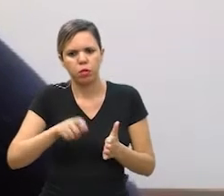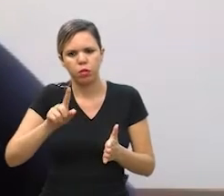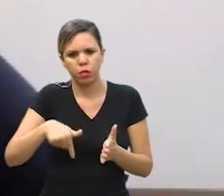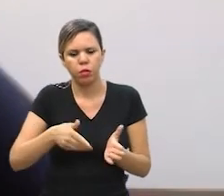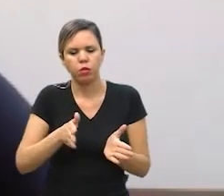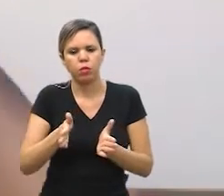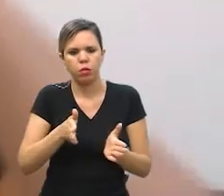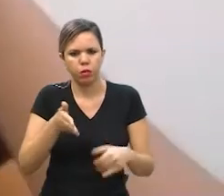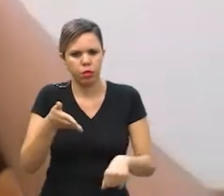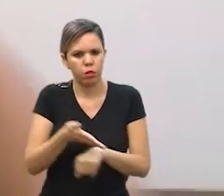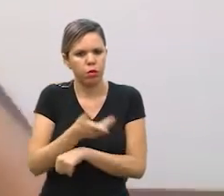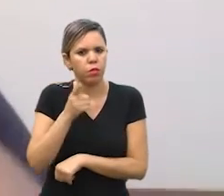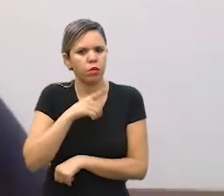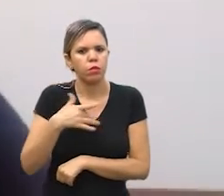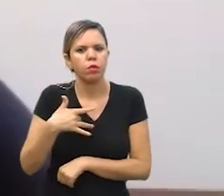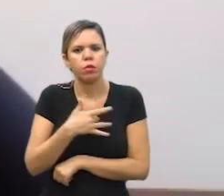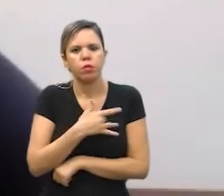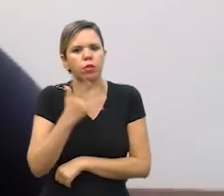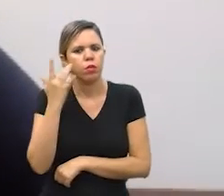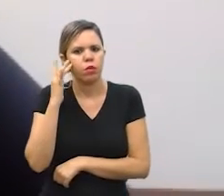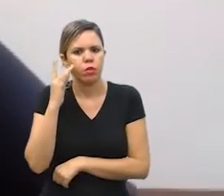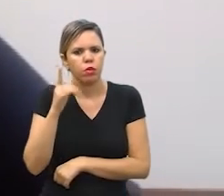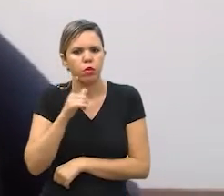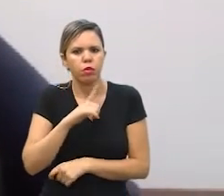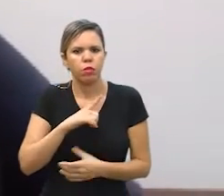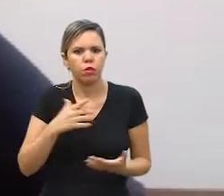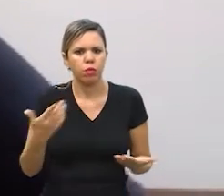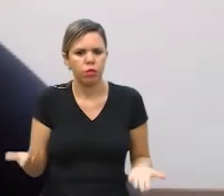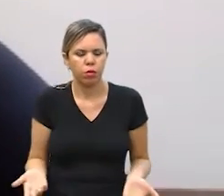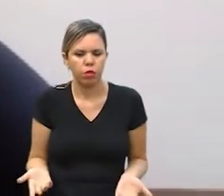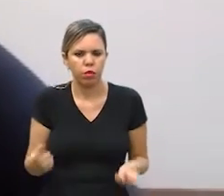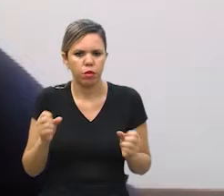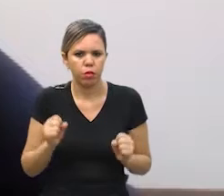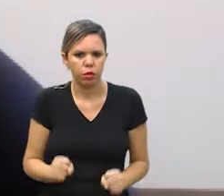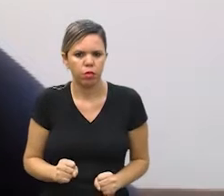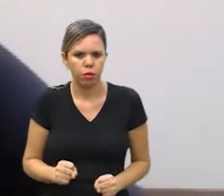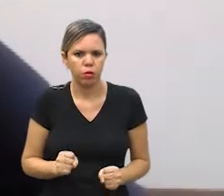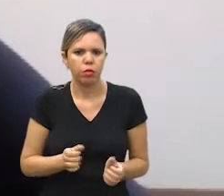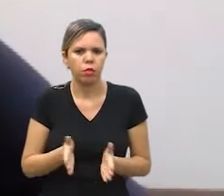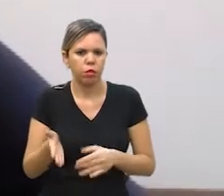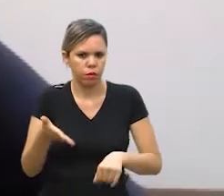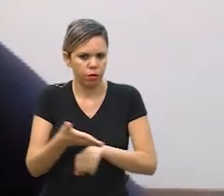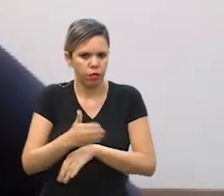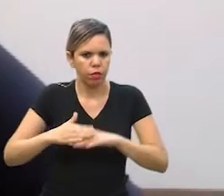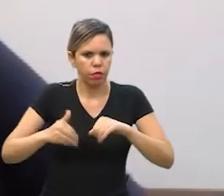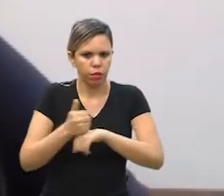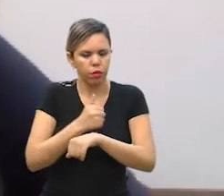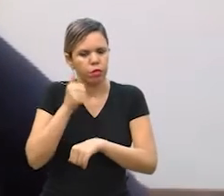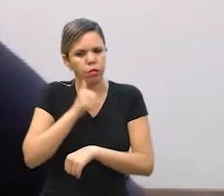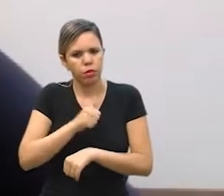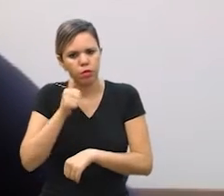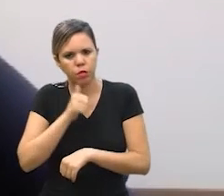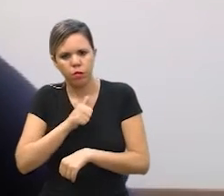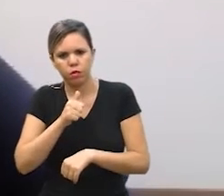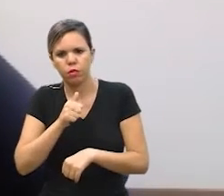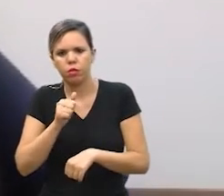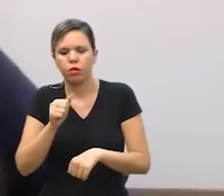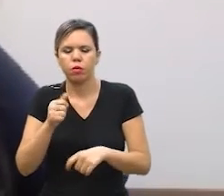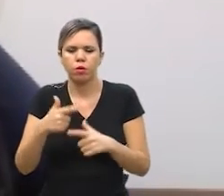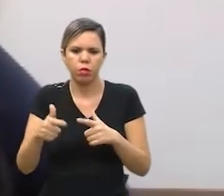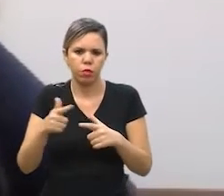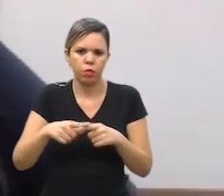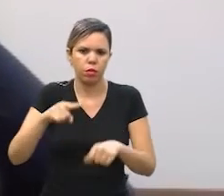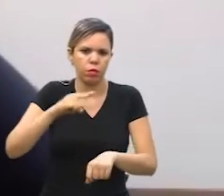acesso à saúde eu acho que a gente deveria poder acessar um profissional seja uma mulher com uma infecção